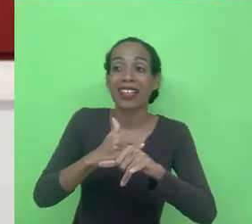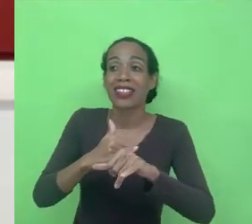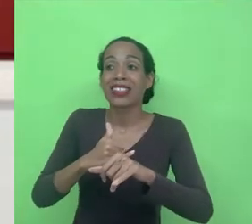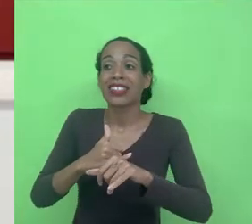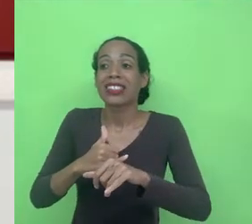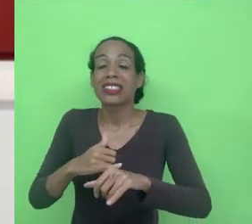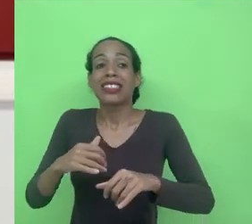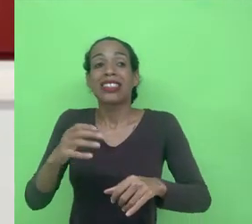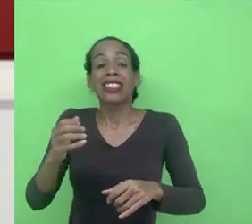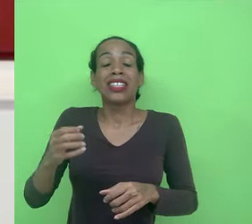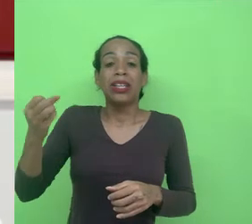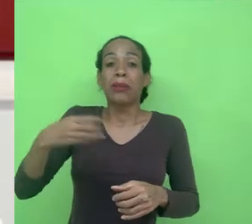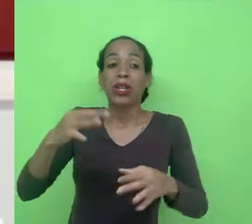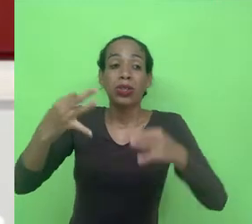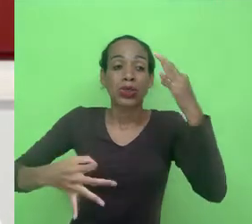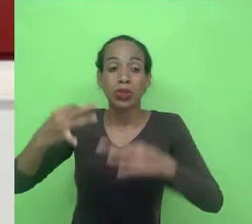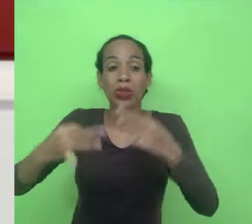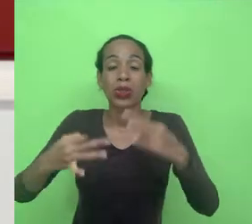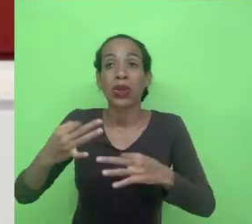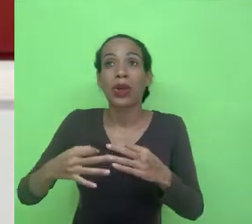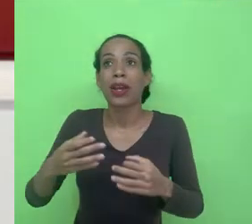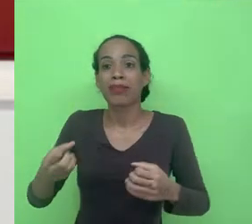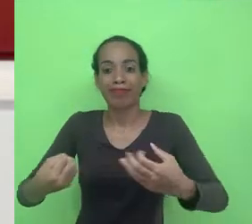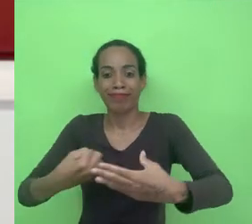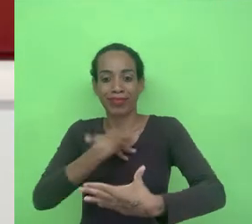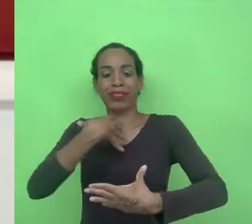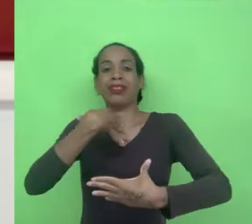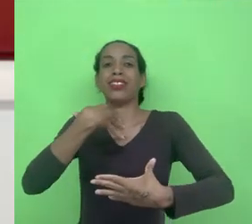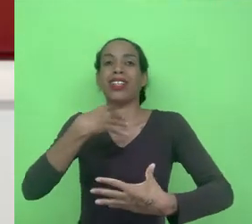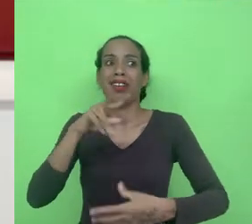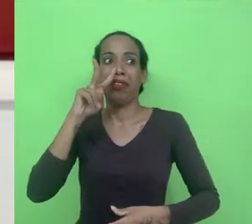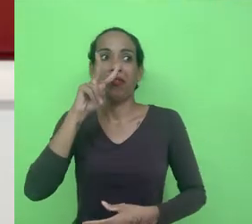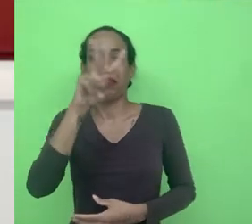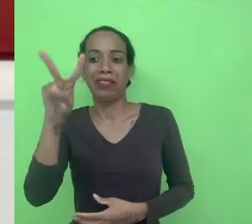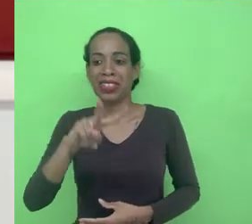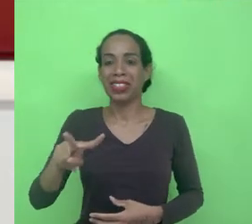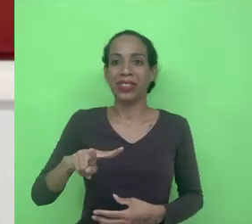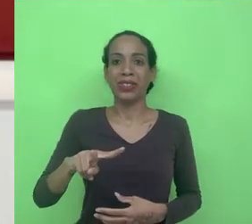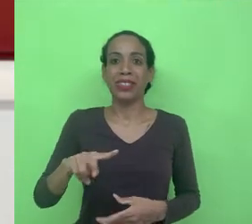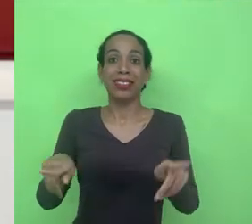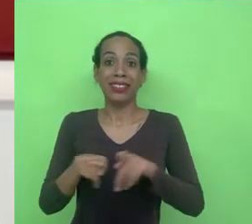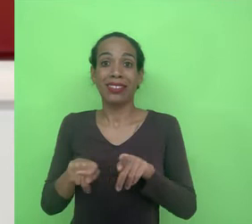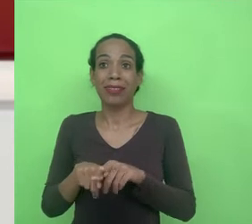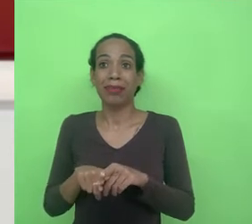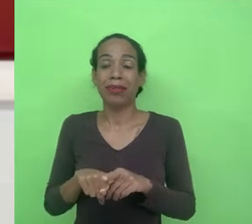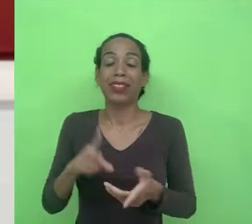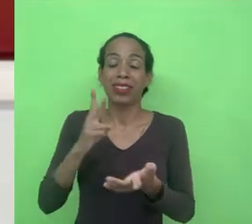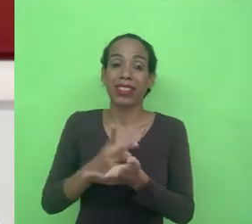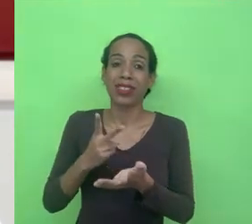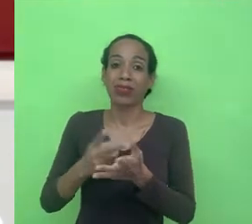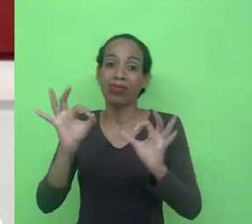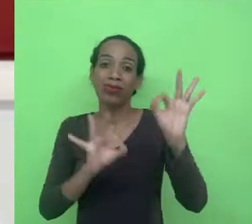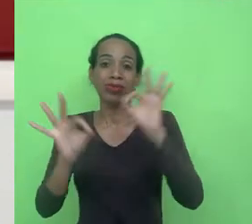eu sou muito afetado por algumas dessas visões pessimistas do desenvolvimento